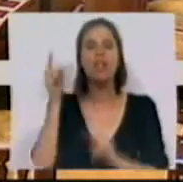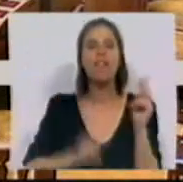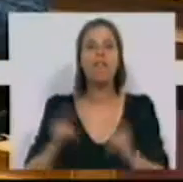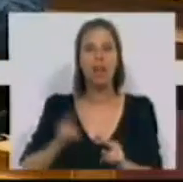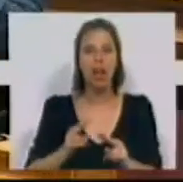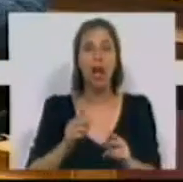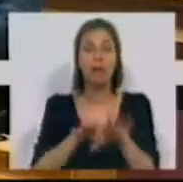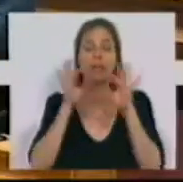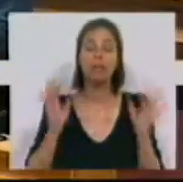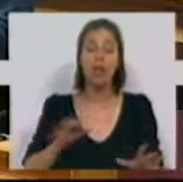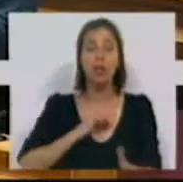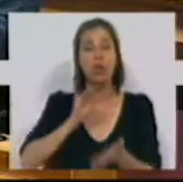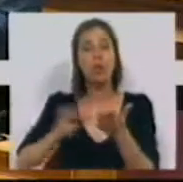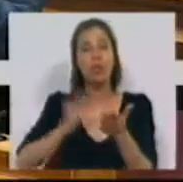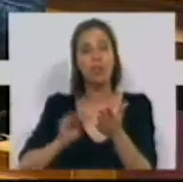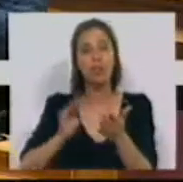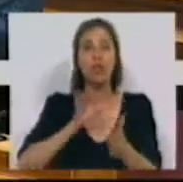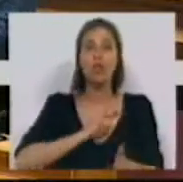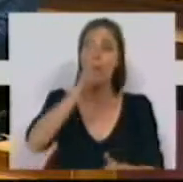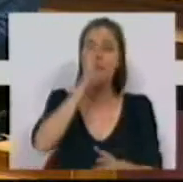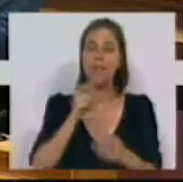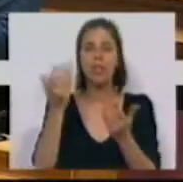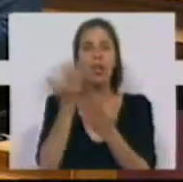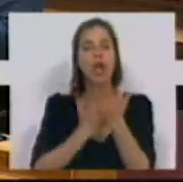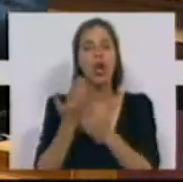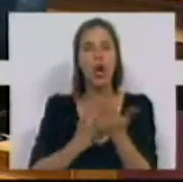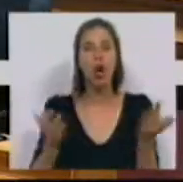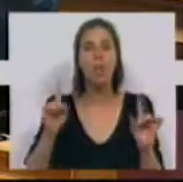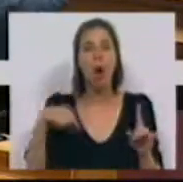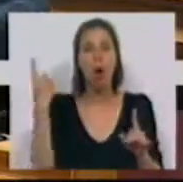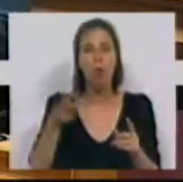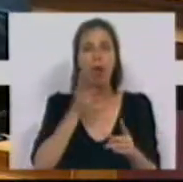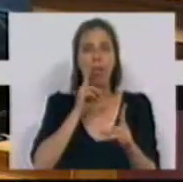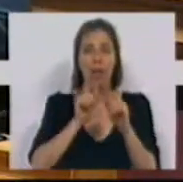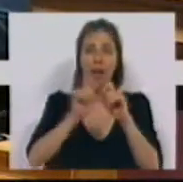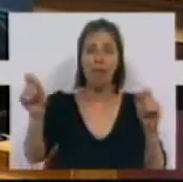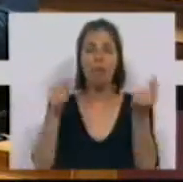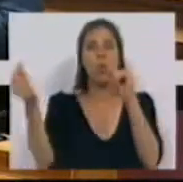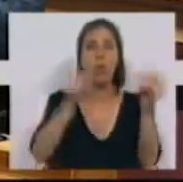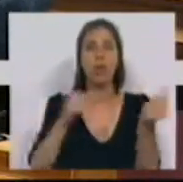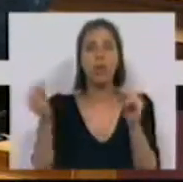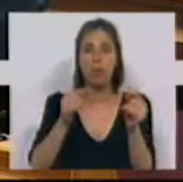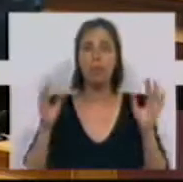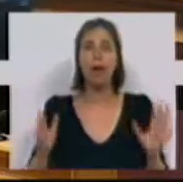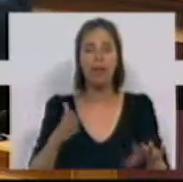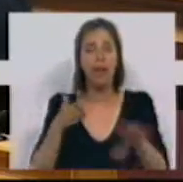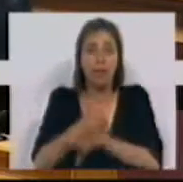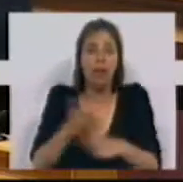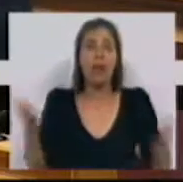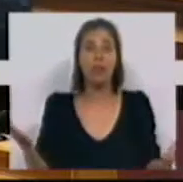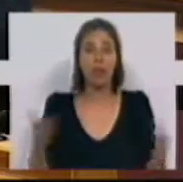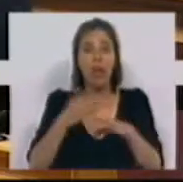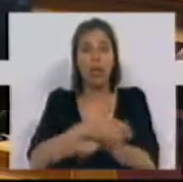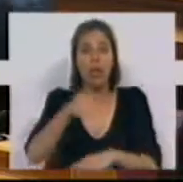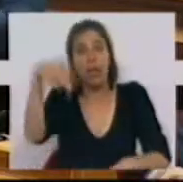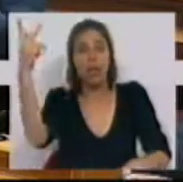Finanças, assim como o Sr. Ministro da Economia, estejam a assistir este debate, portanto,